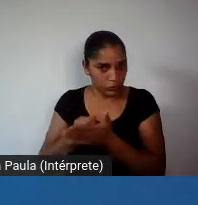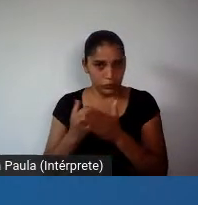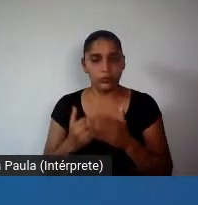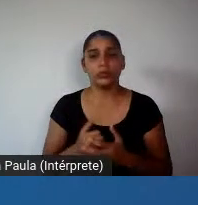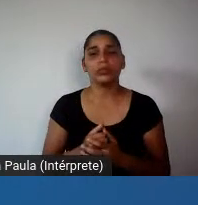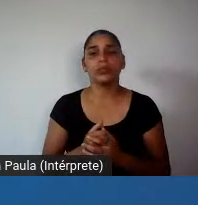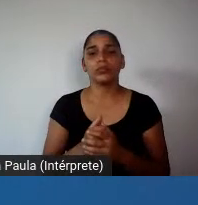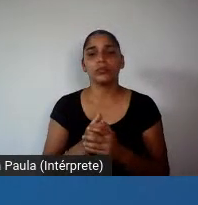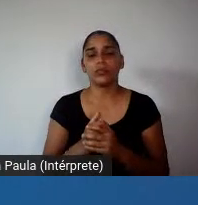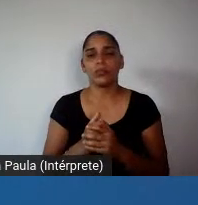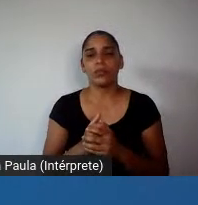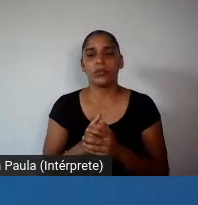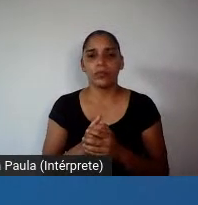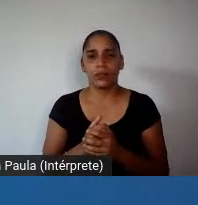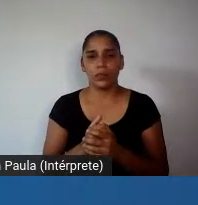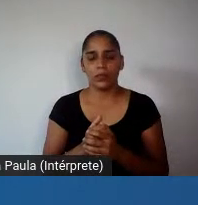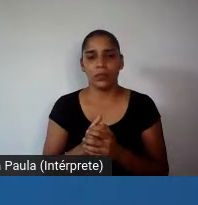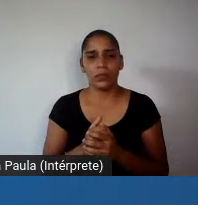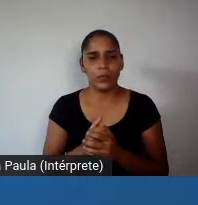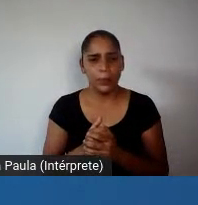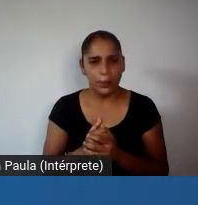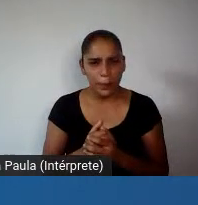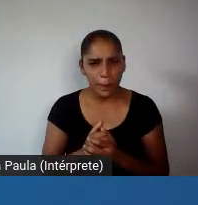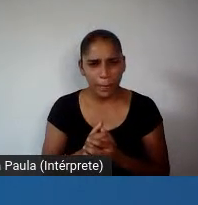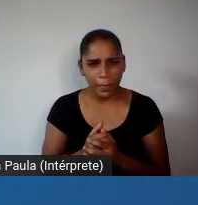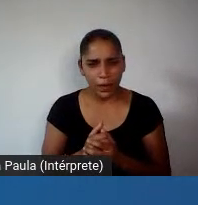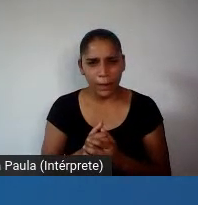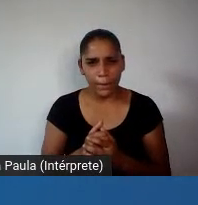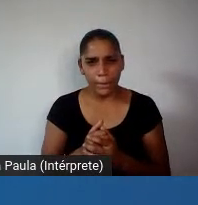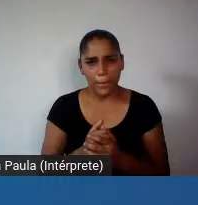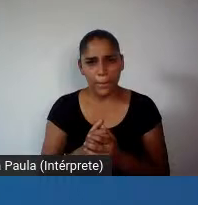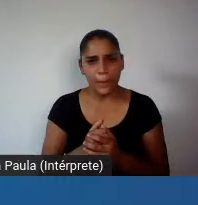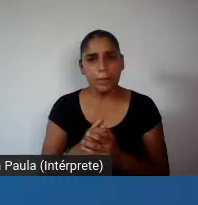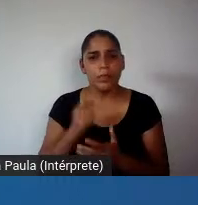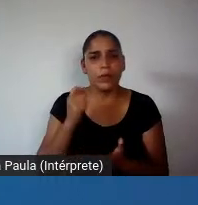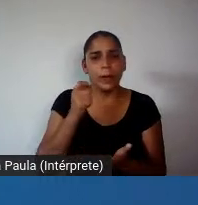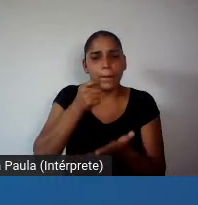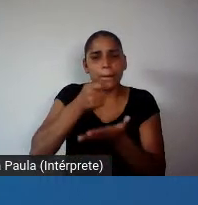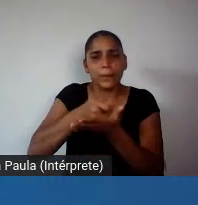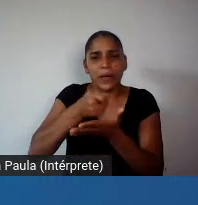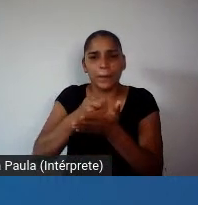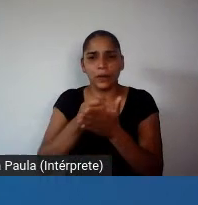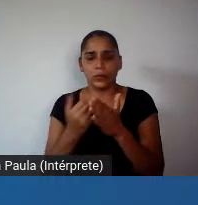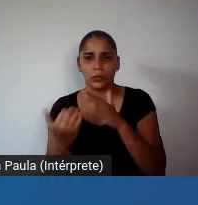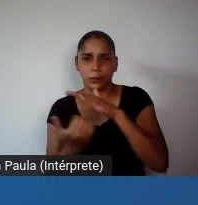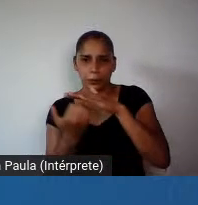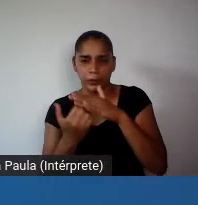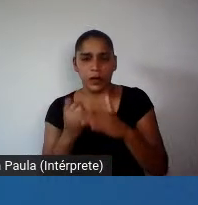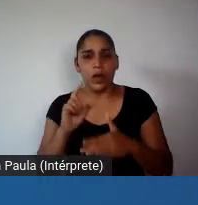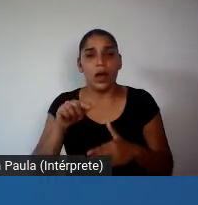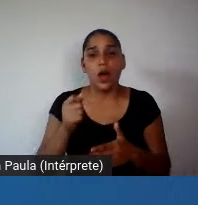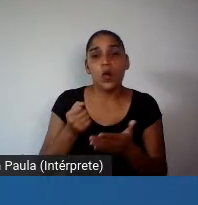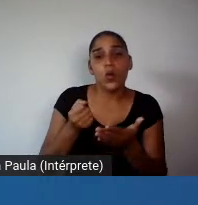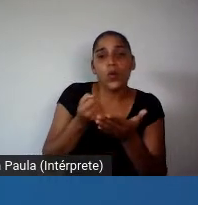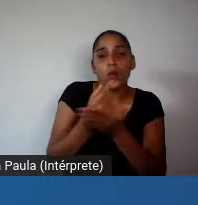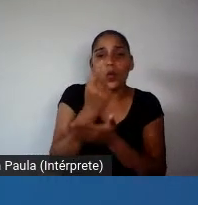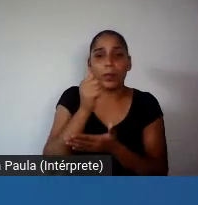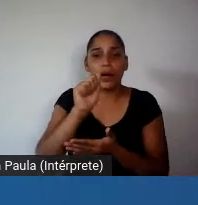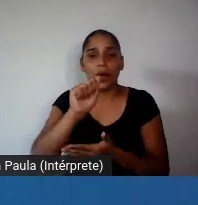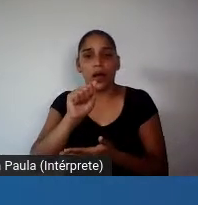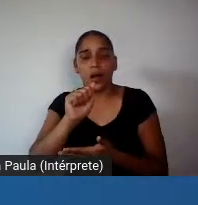acionistas, senão o senhor é demitido. Então, gasto com pagamento de dividendos, mas a recompra de ações